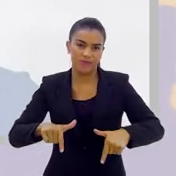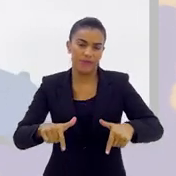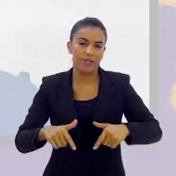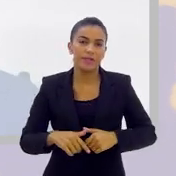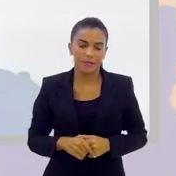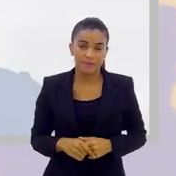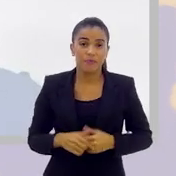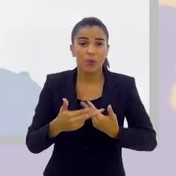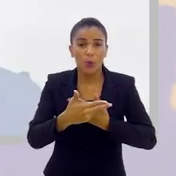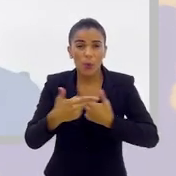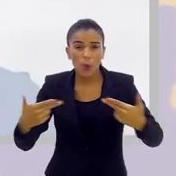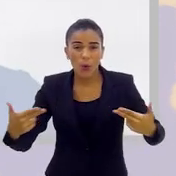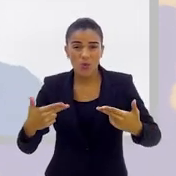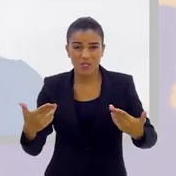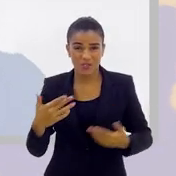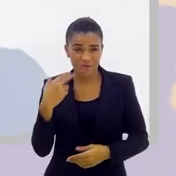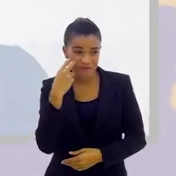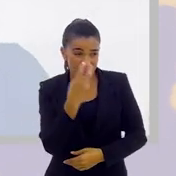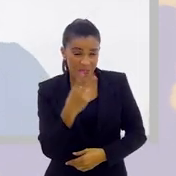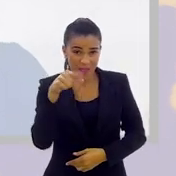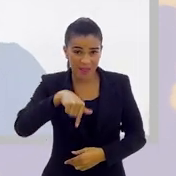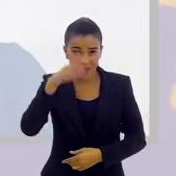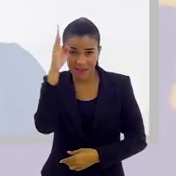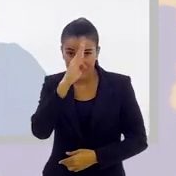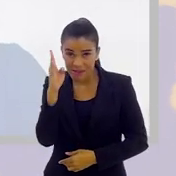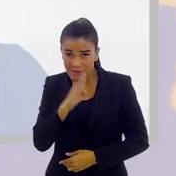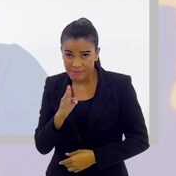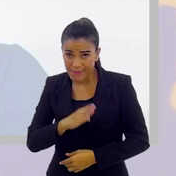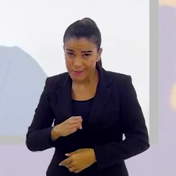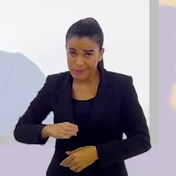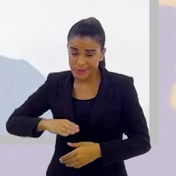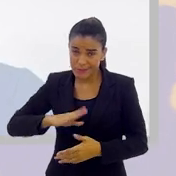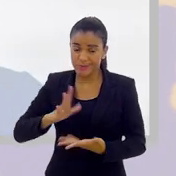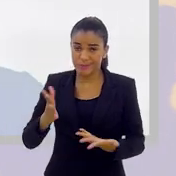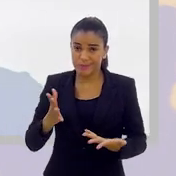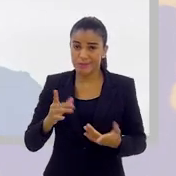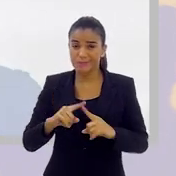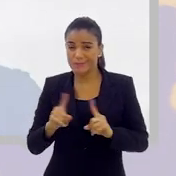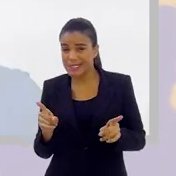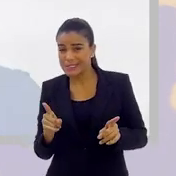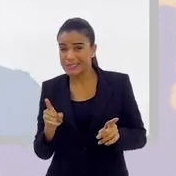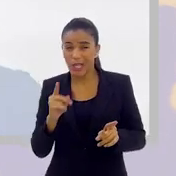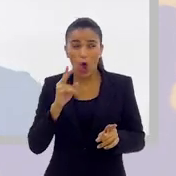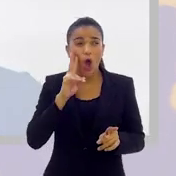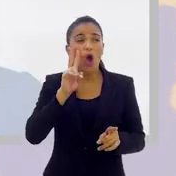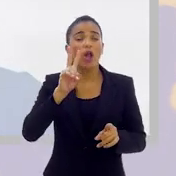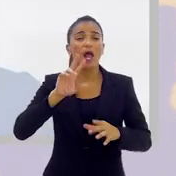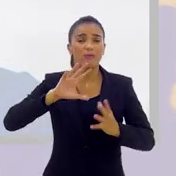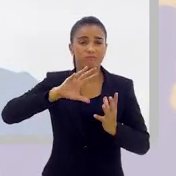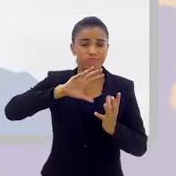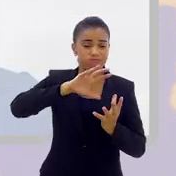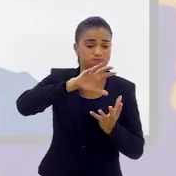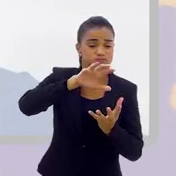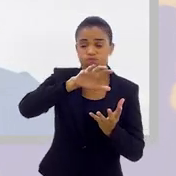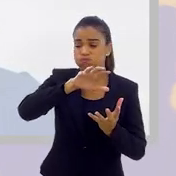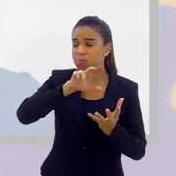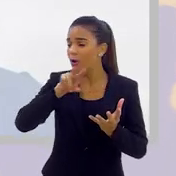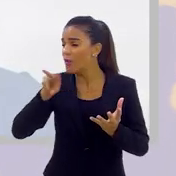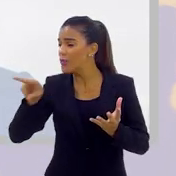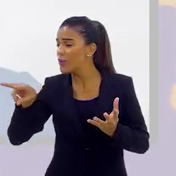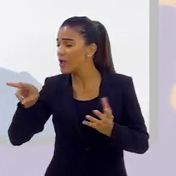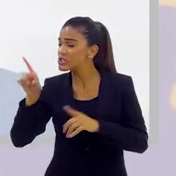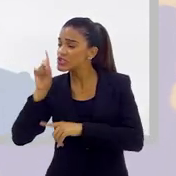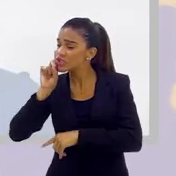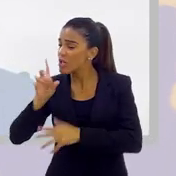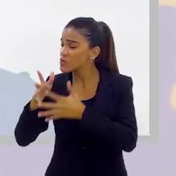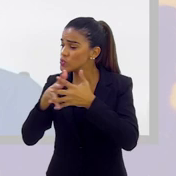São coisas que a gente vê aqui no Brasil acontecendo, mas que, se eu olhar ali para o lado,